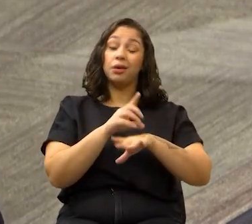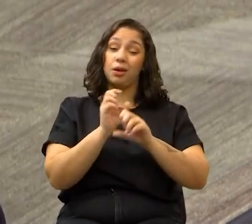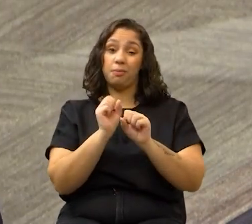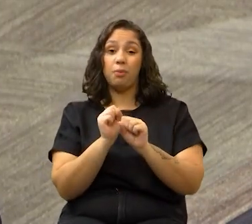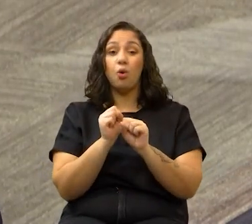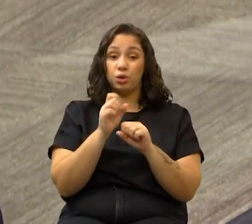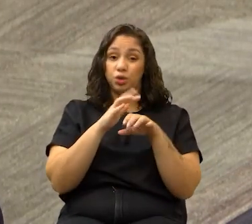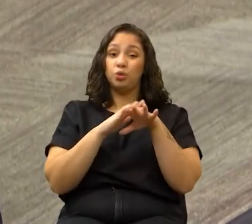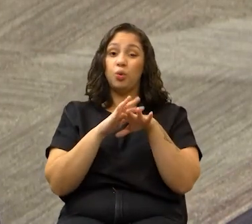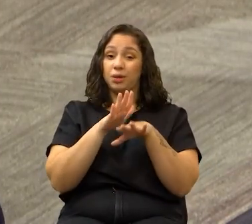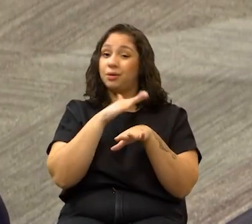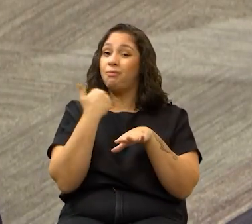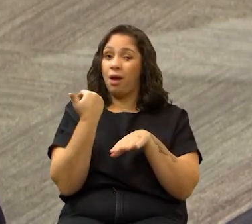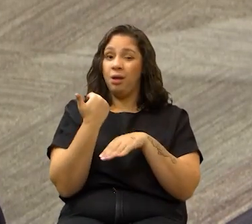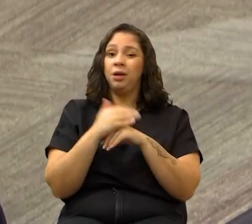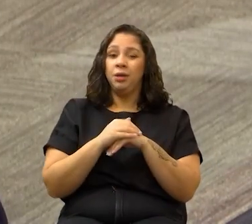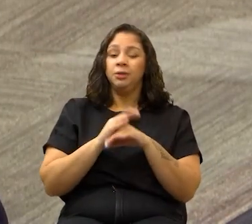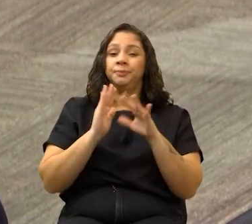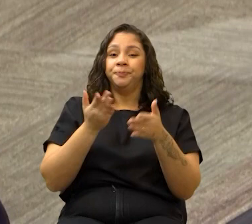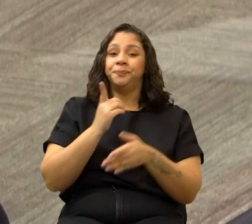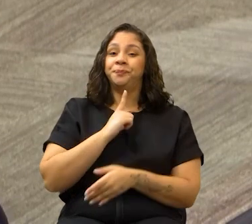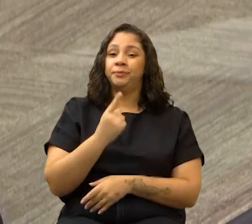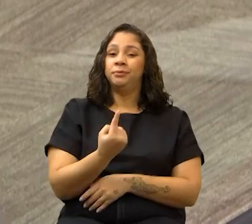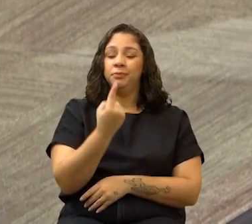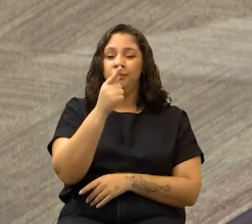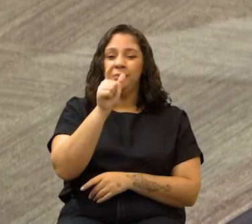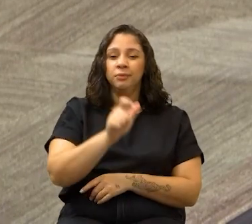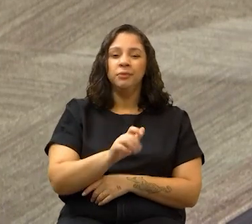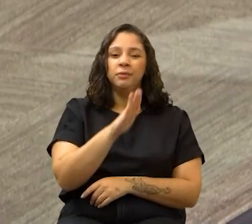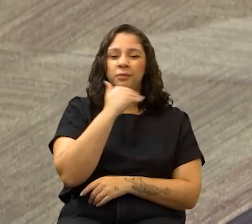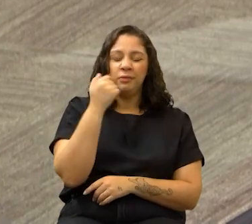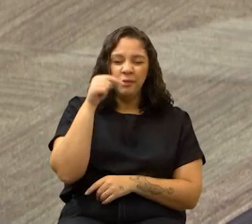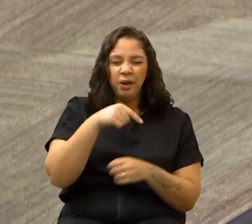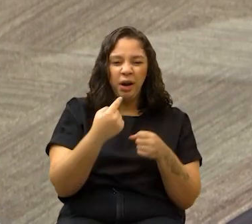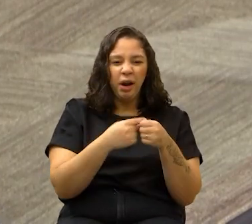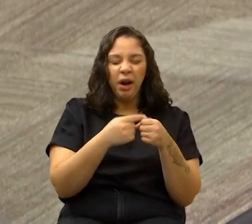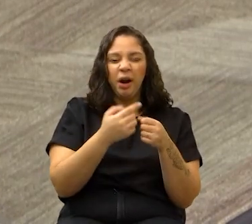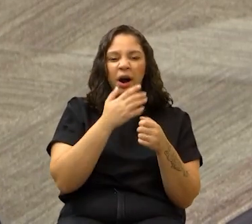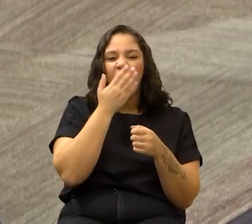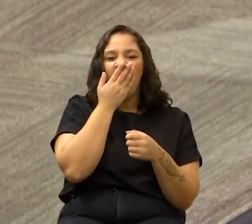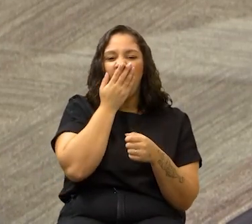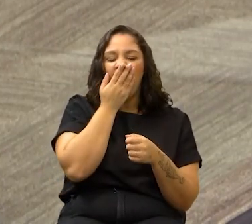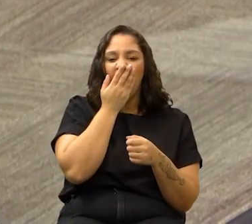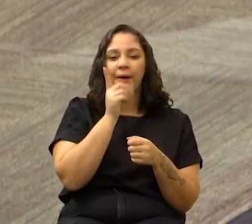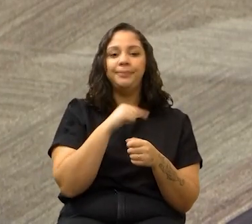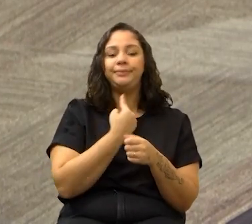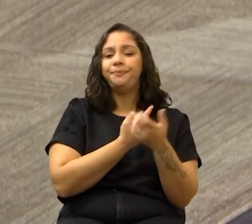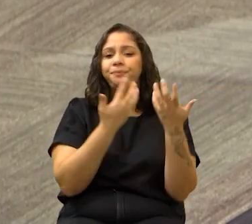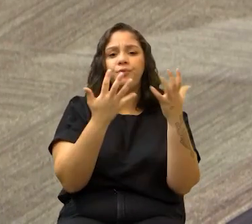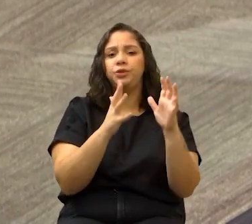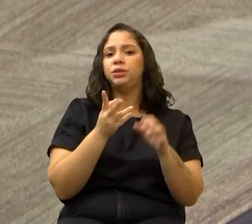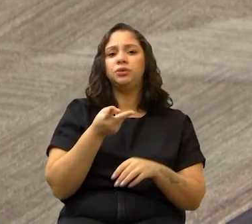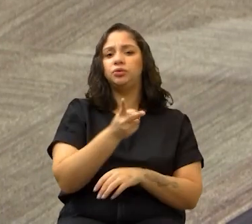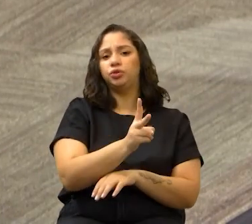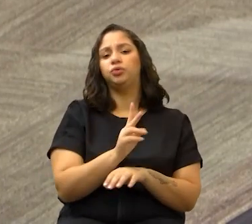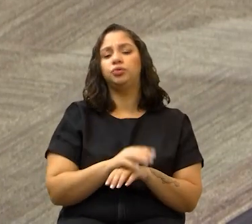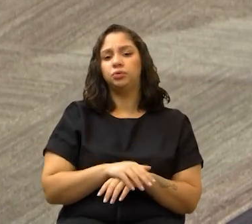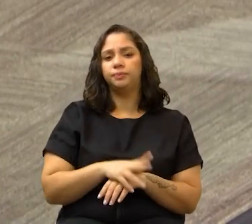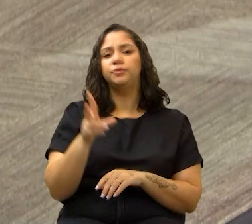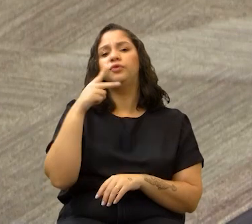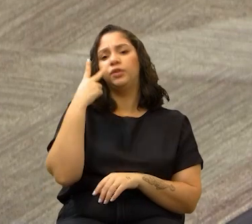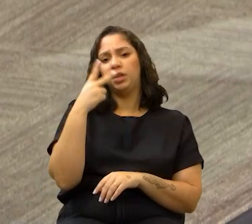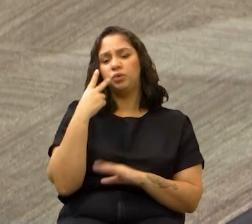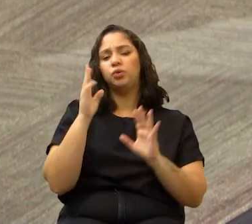infelizmente, pode ser uma doença fatal. Nós já temos casos de um óbito na cidade, infelizmente. Não queremos que isso aconteça.